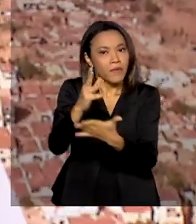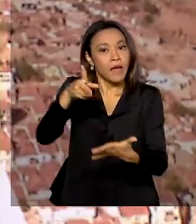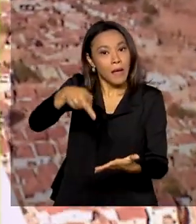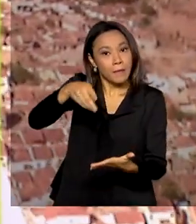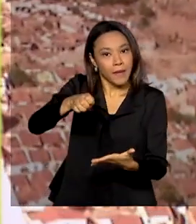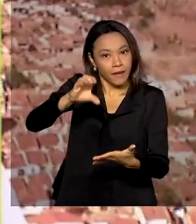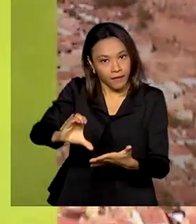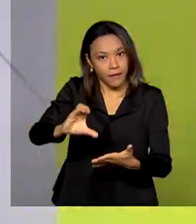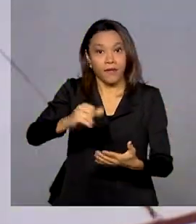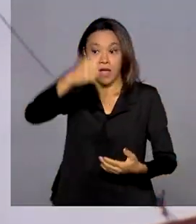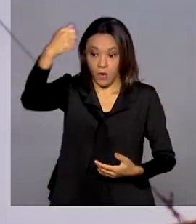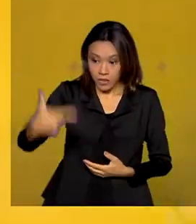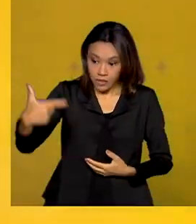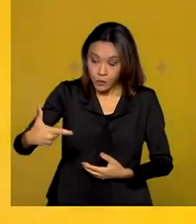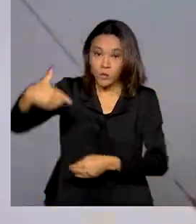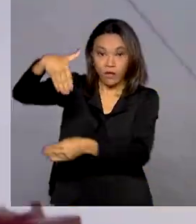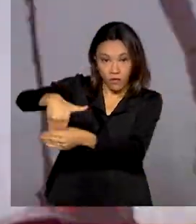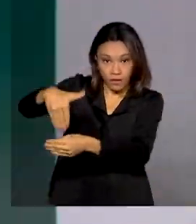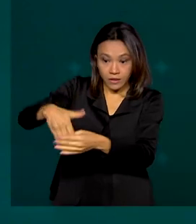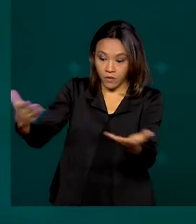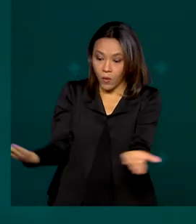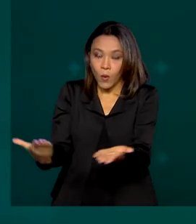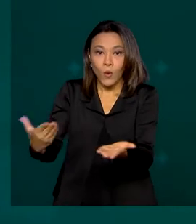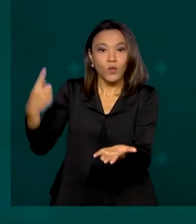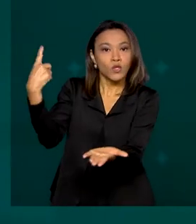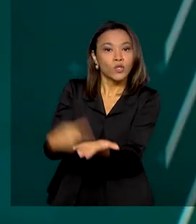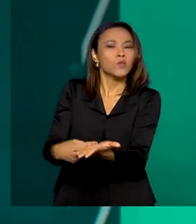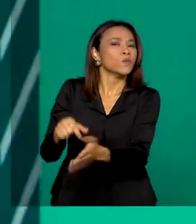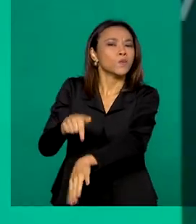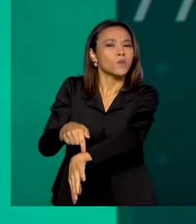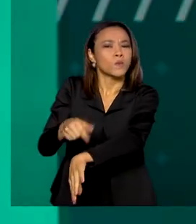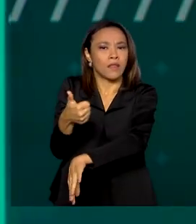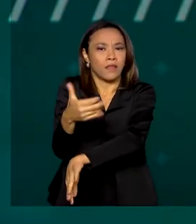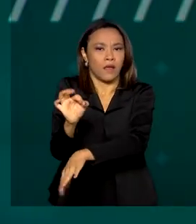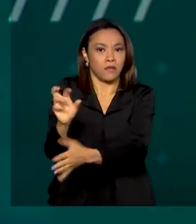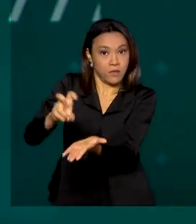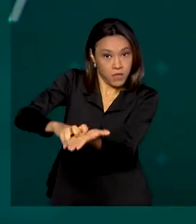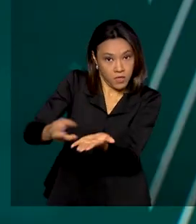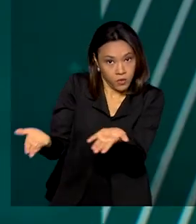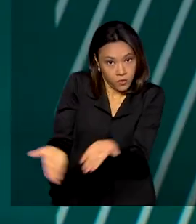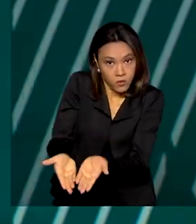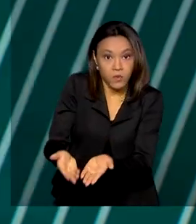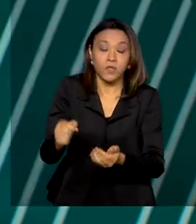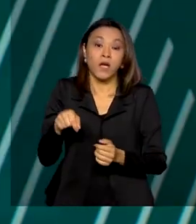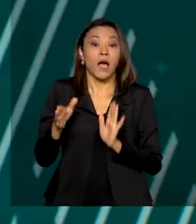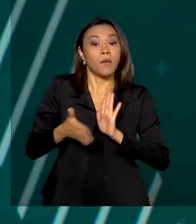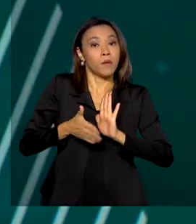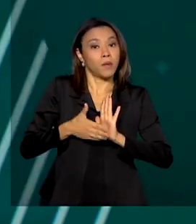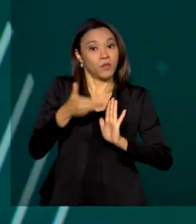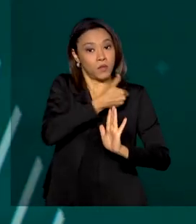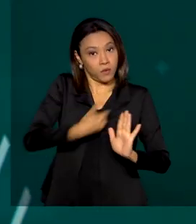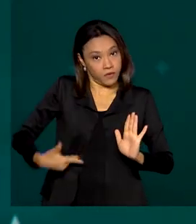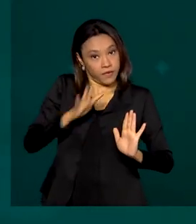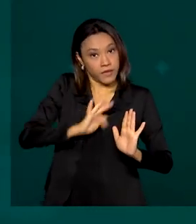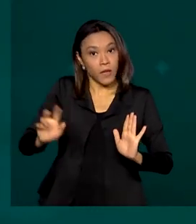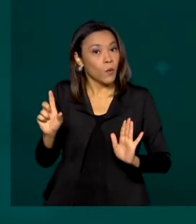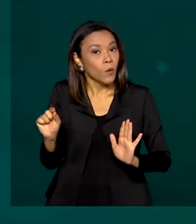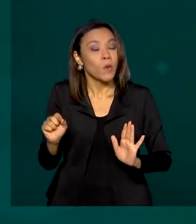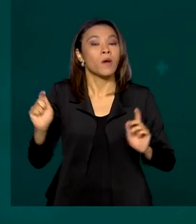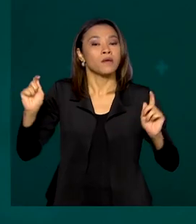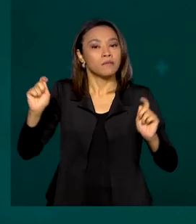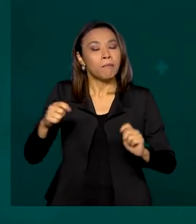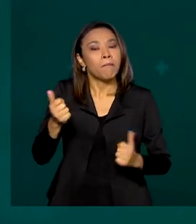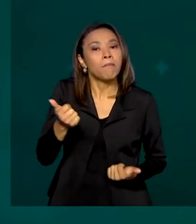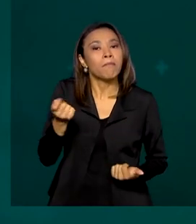A votação em segundo turno está marcada para hoje, a partir das 10 da manhã. Segundo a proposta, o governo federal poderá pagar um